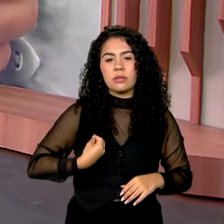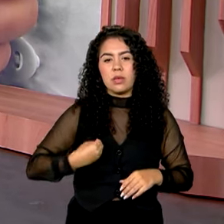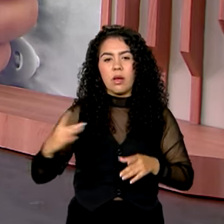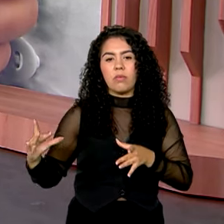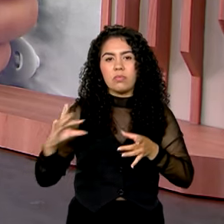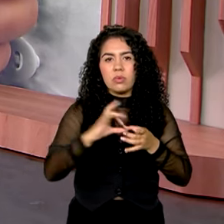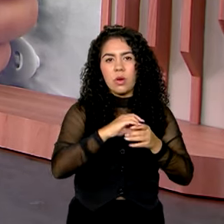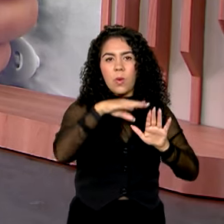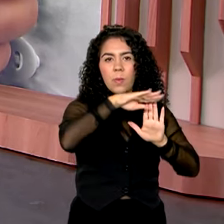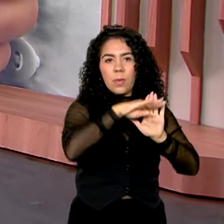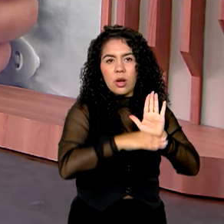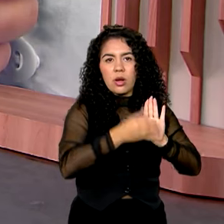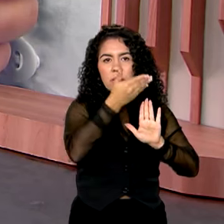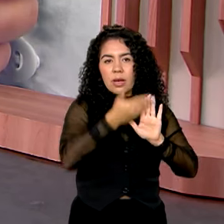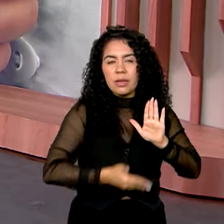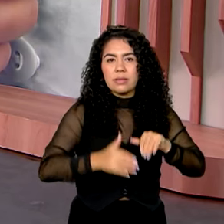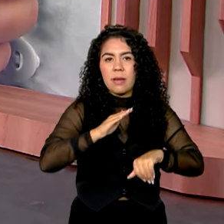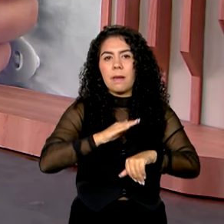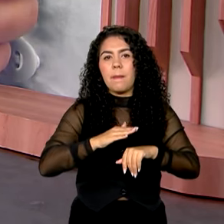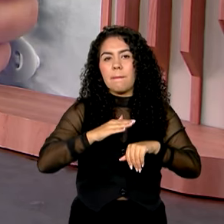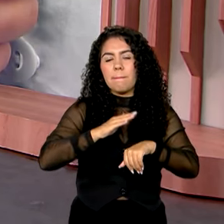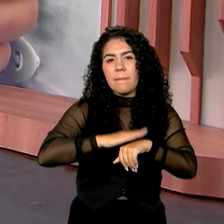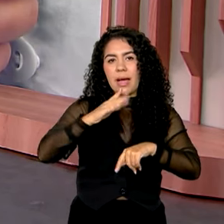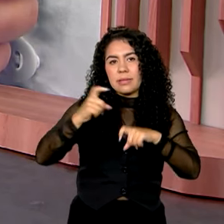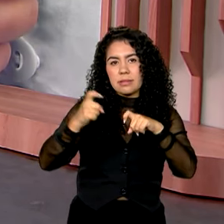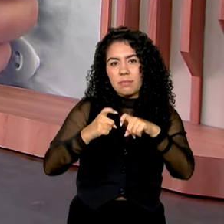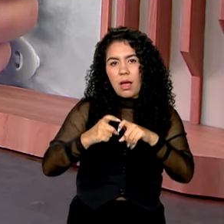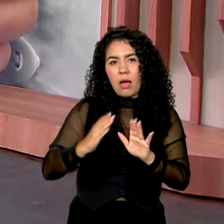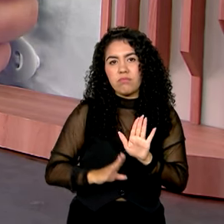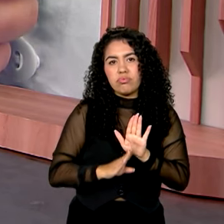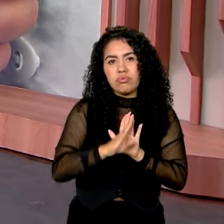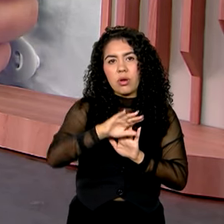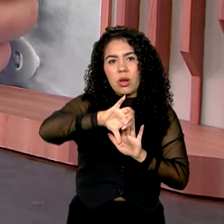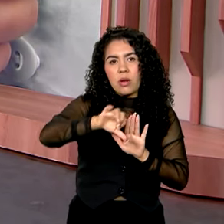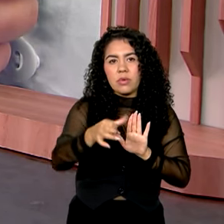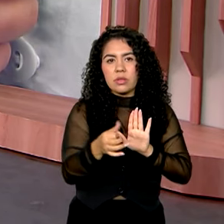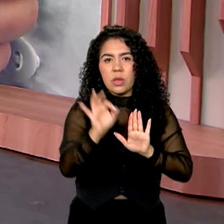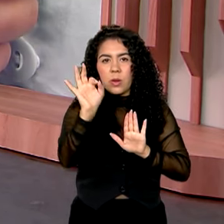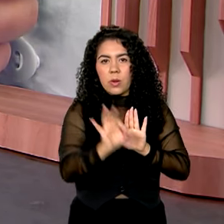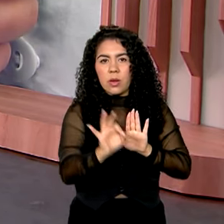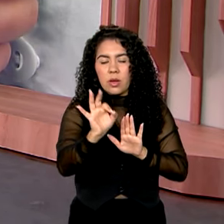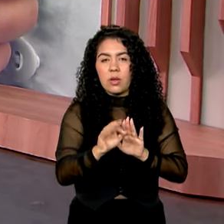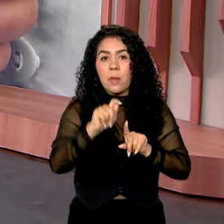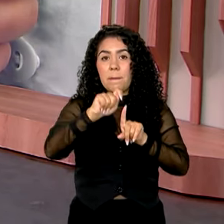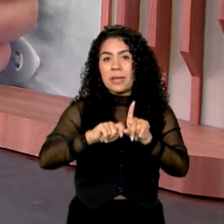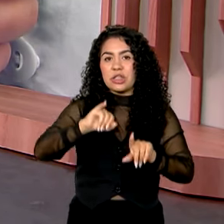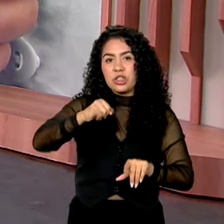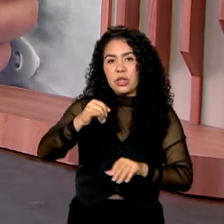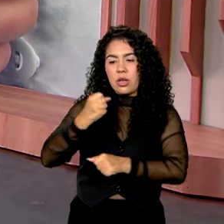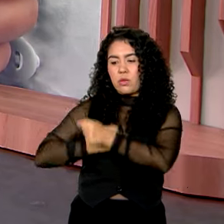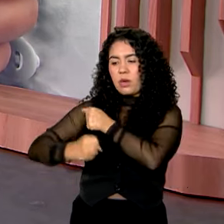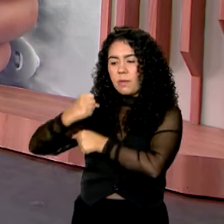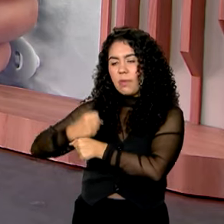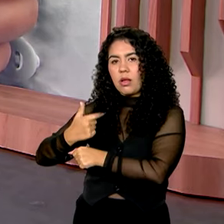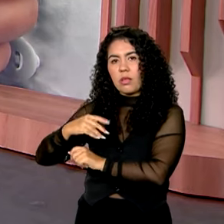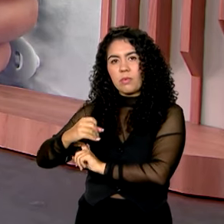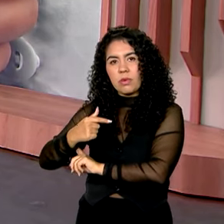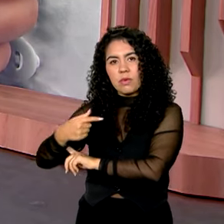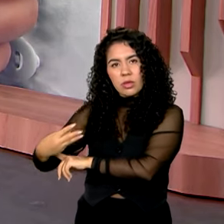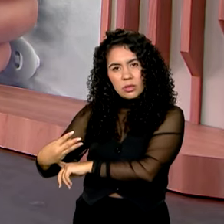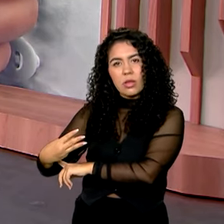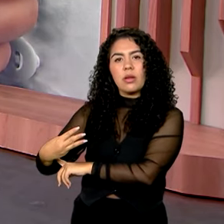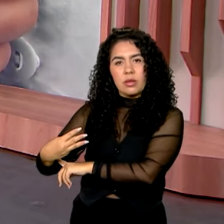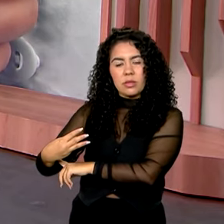Mais Médicos, cresceu aí 93% em janeiro de 2023. O número era de 12 mil, como você viu aqui,